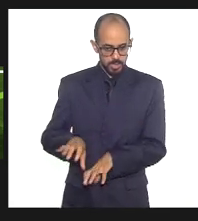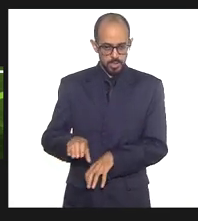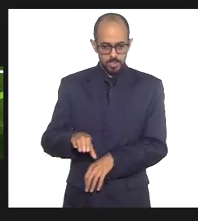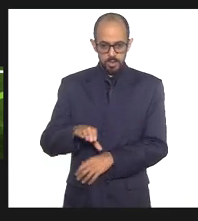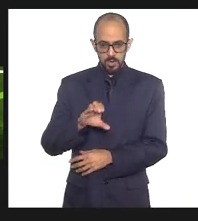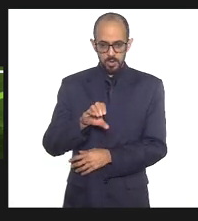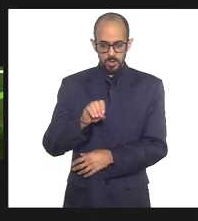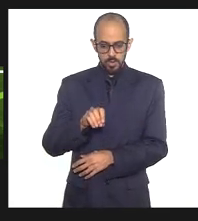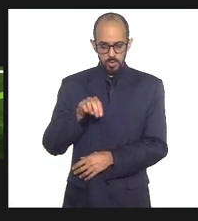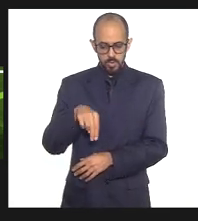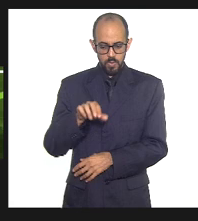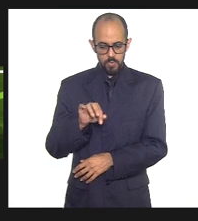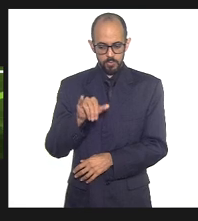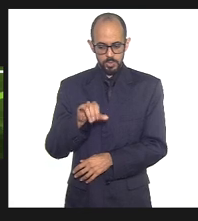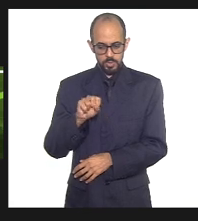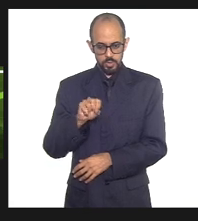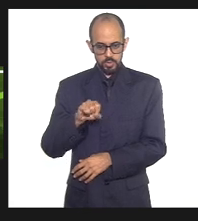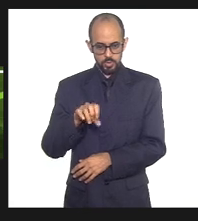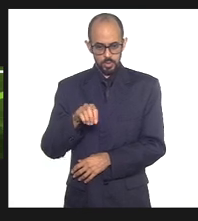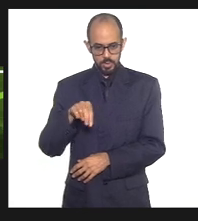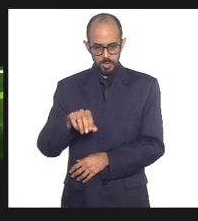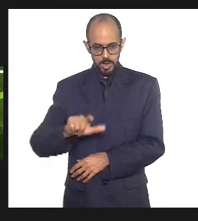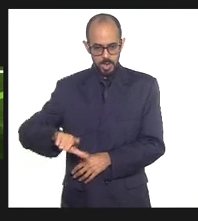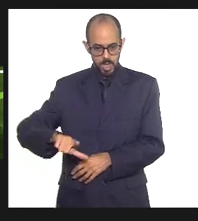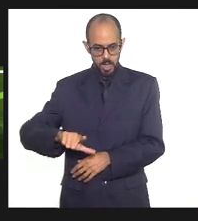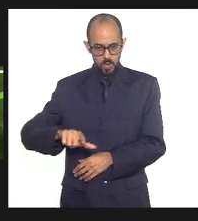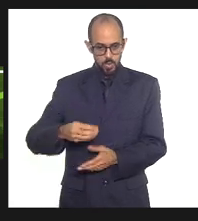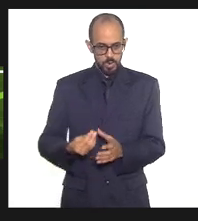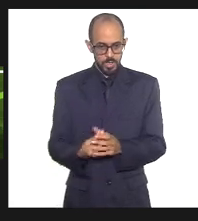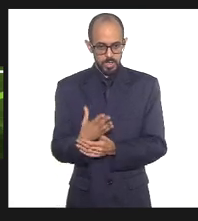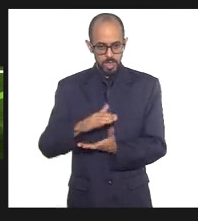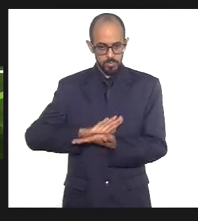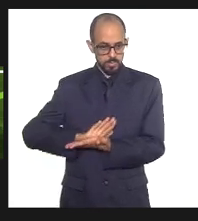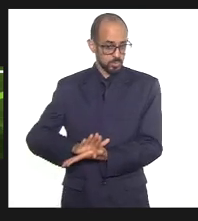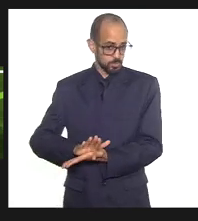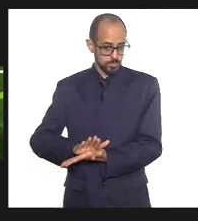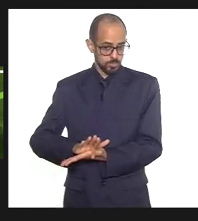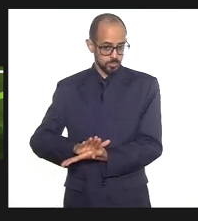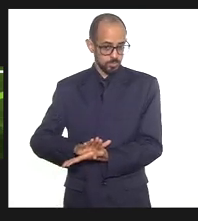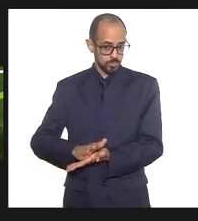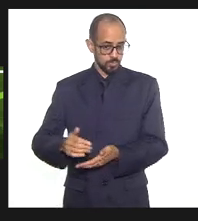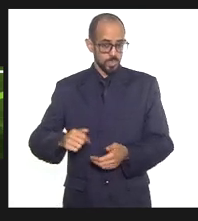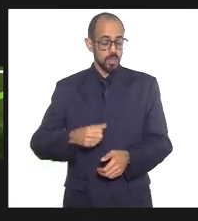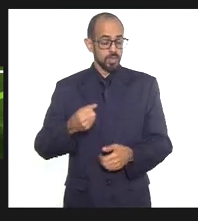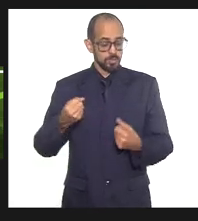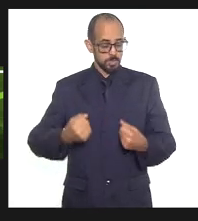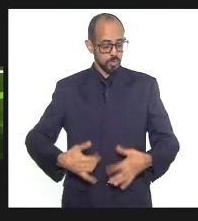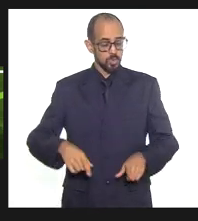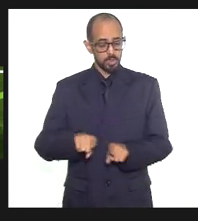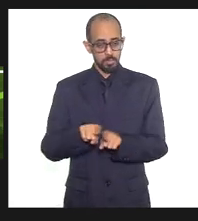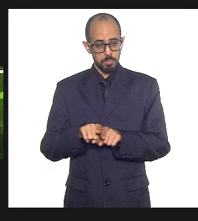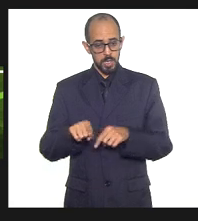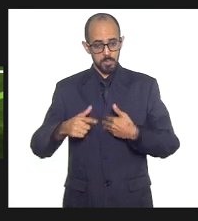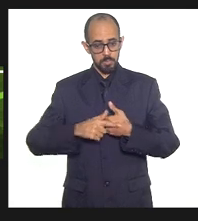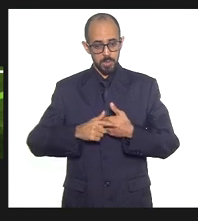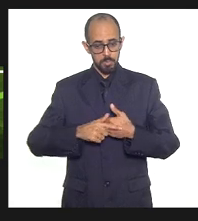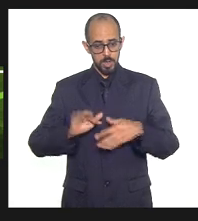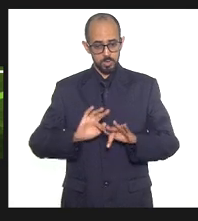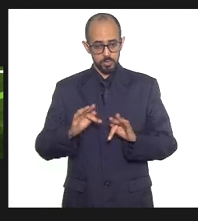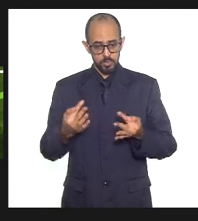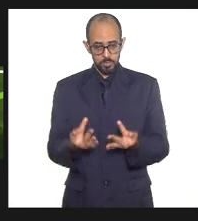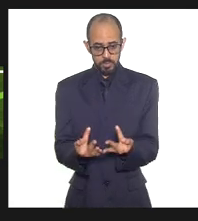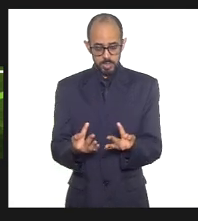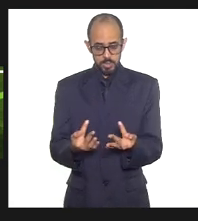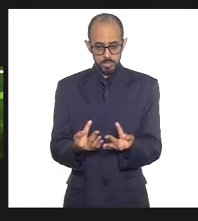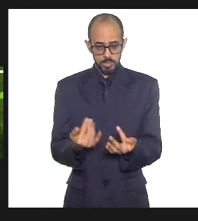algumas das escolas públicas virava um elemento de discriminação. foi falado o papel das famílias, que é muito importante,